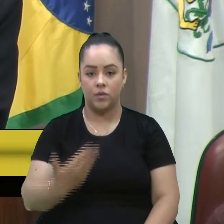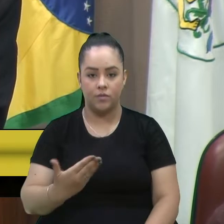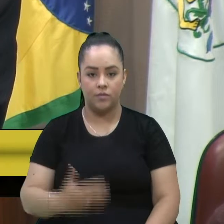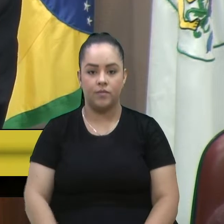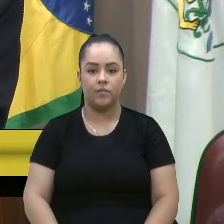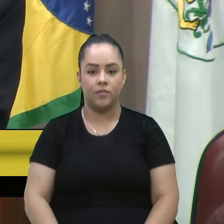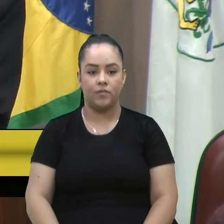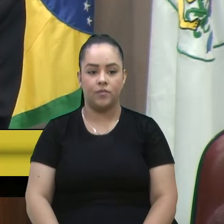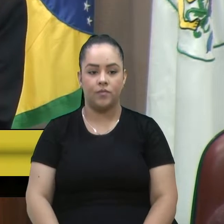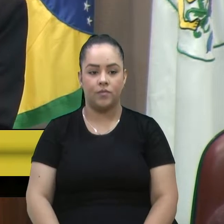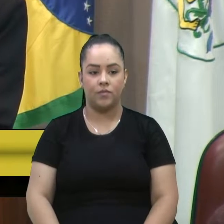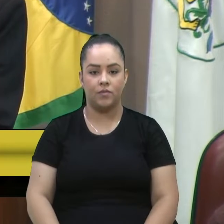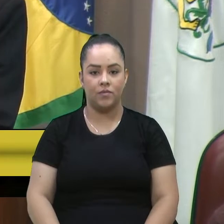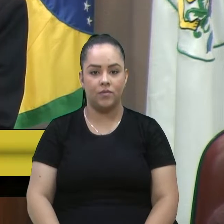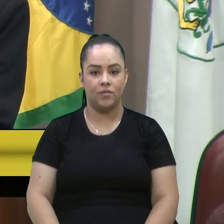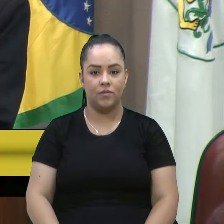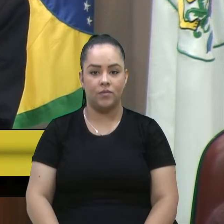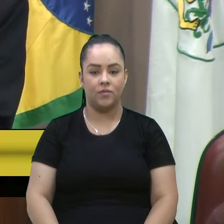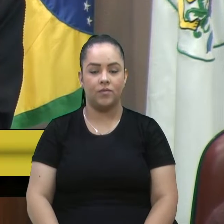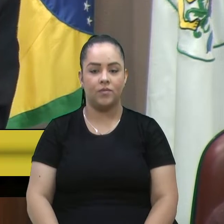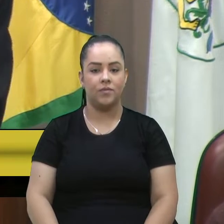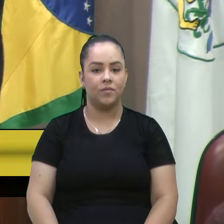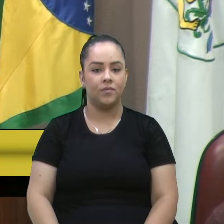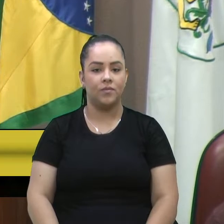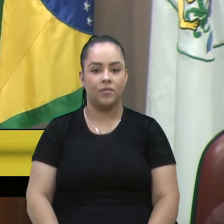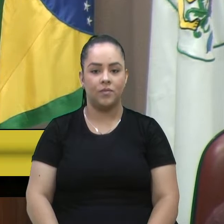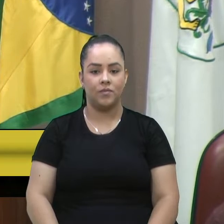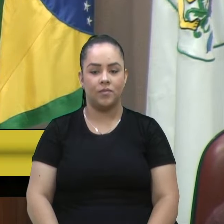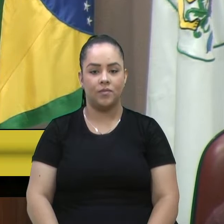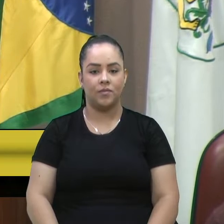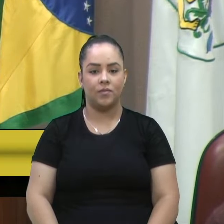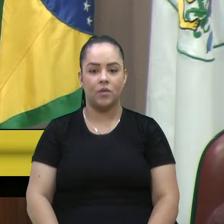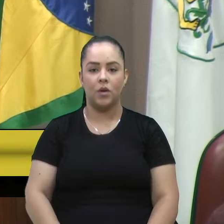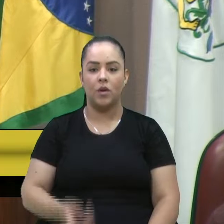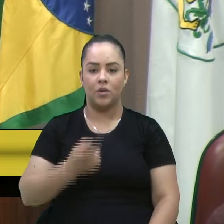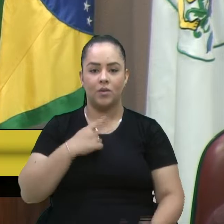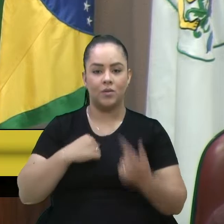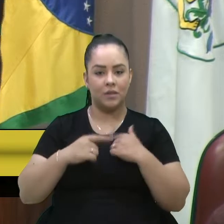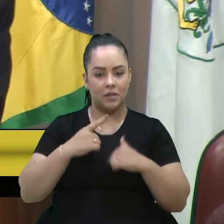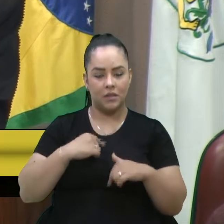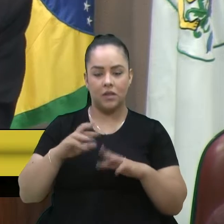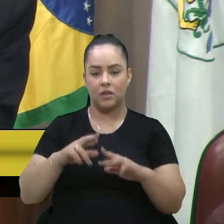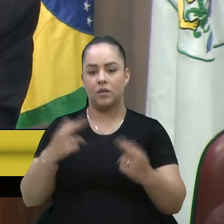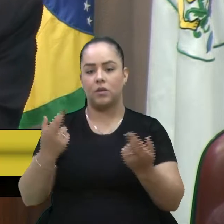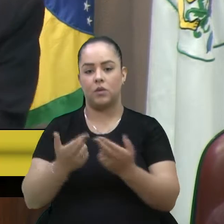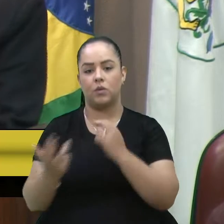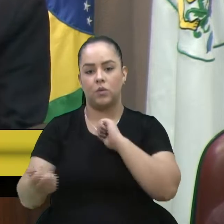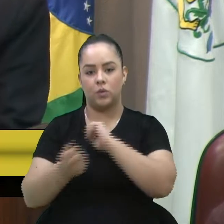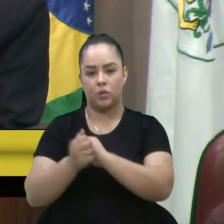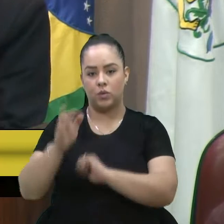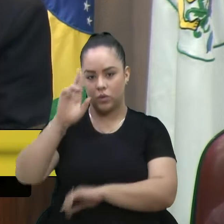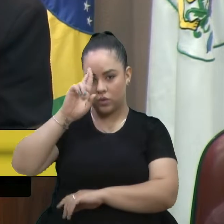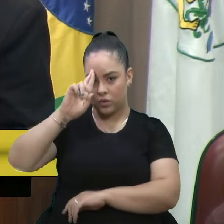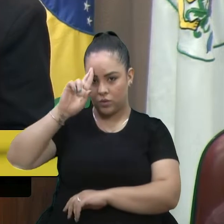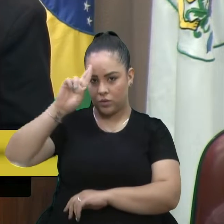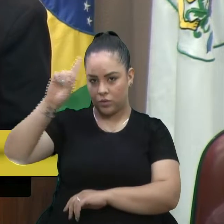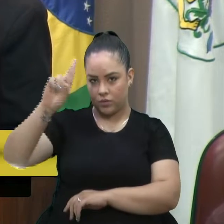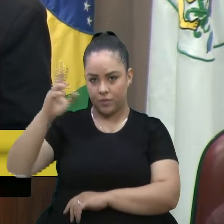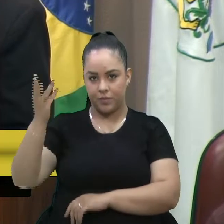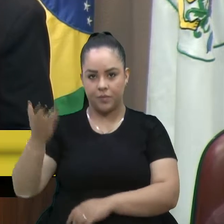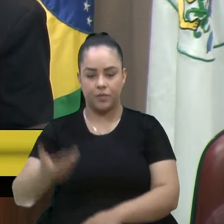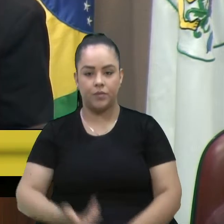E gostei da nossa reunião, juntamente com o diretor. Então,